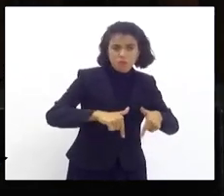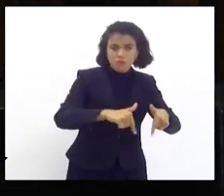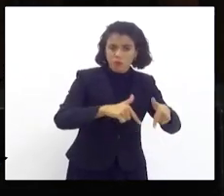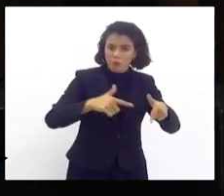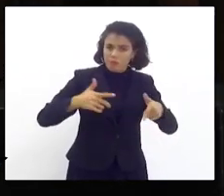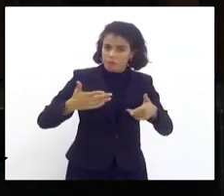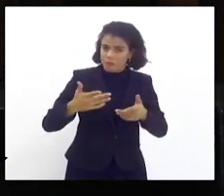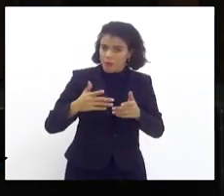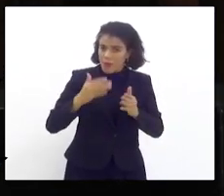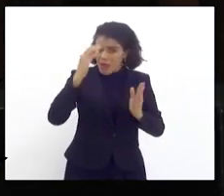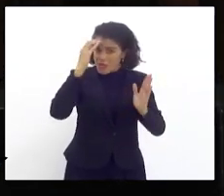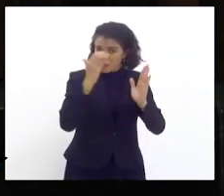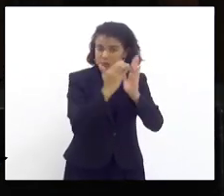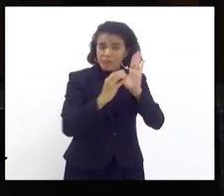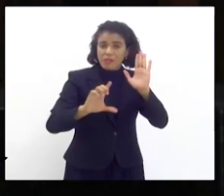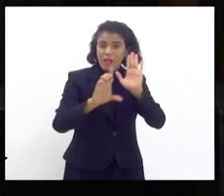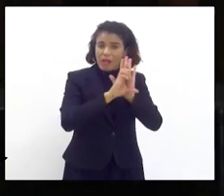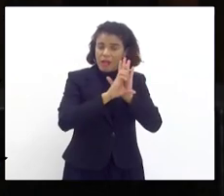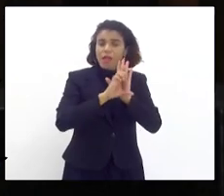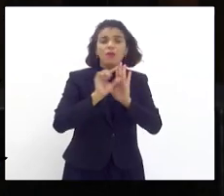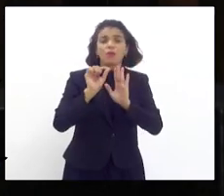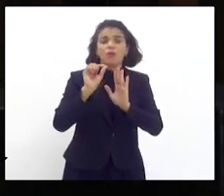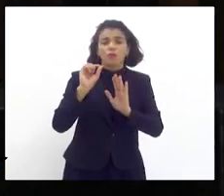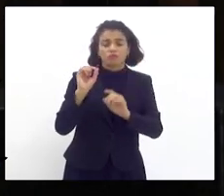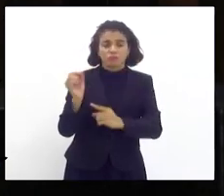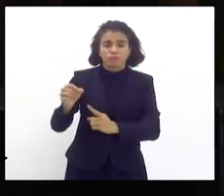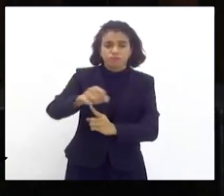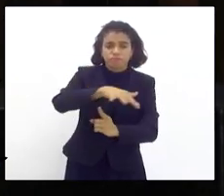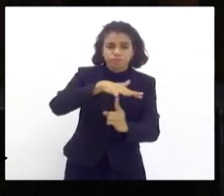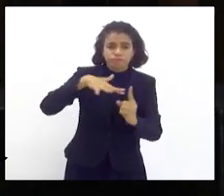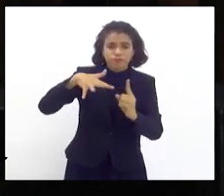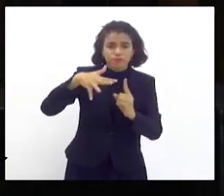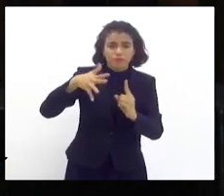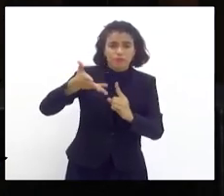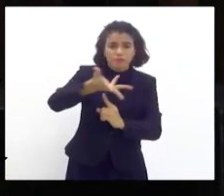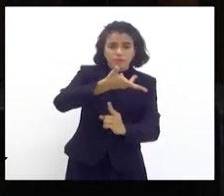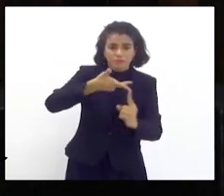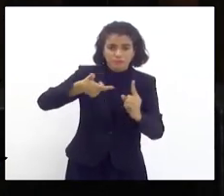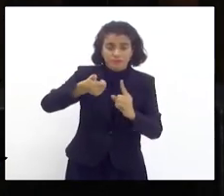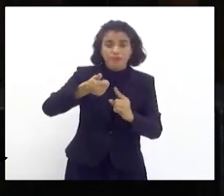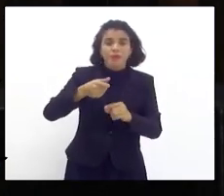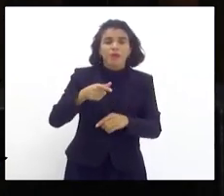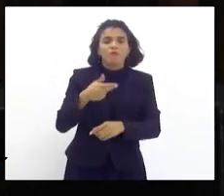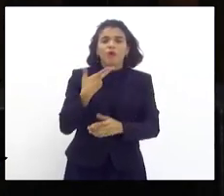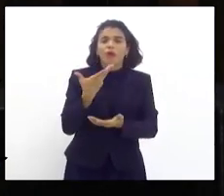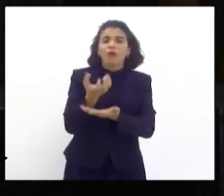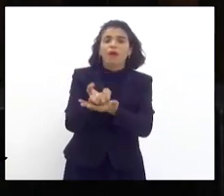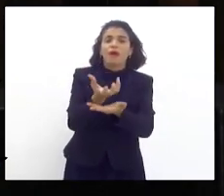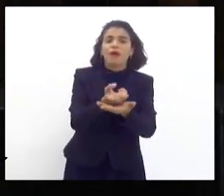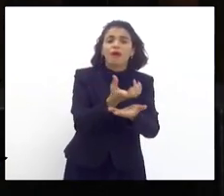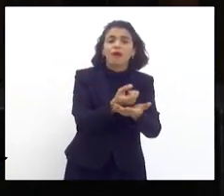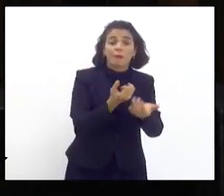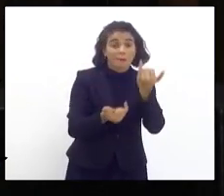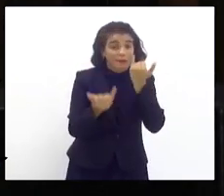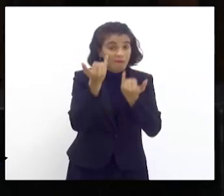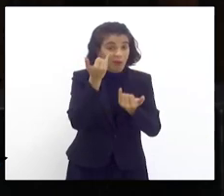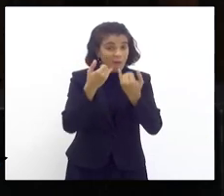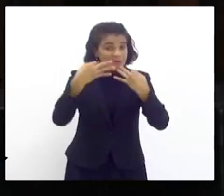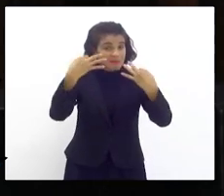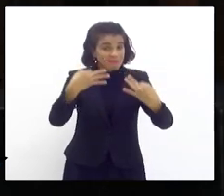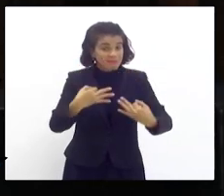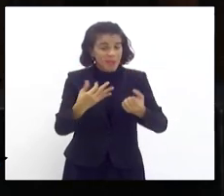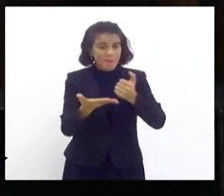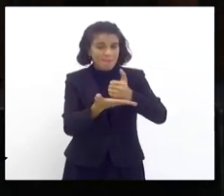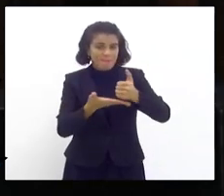na legislação ambiental do município. A ação foi toda gravada para que houvesse informações suficientes para